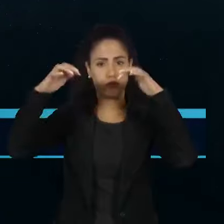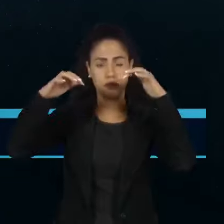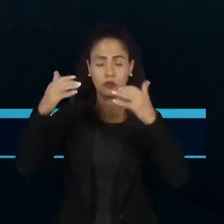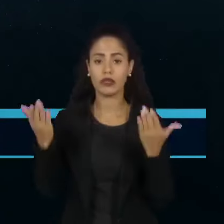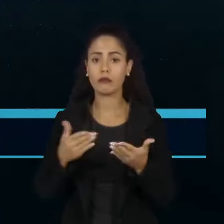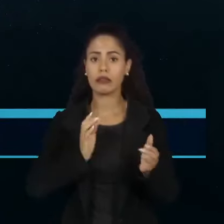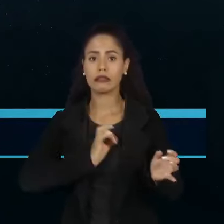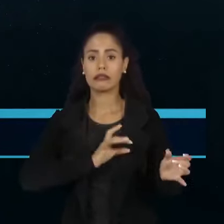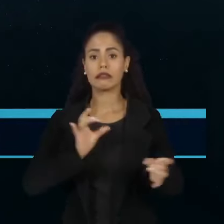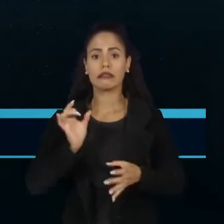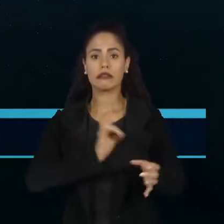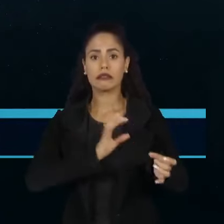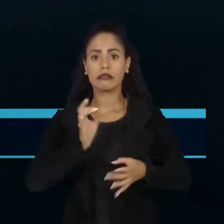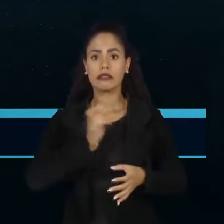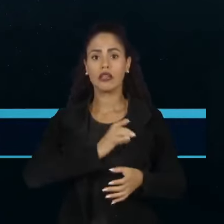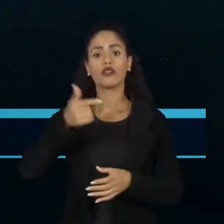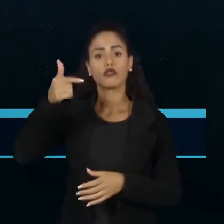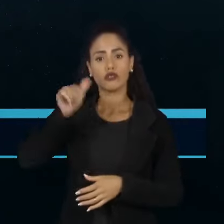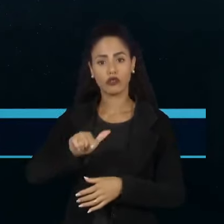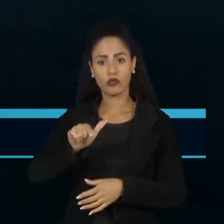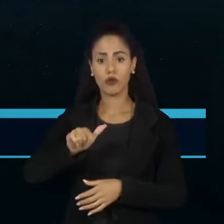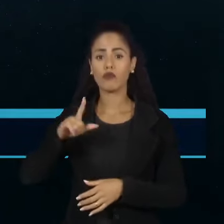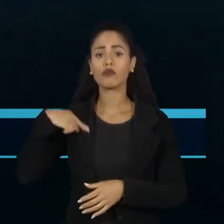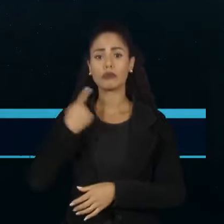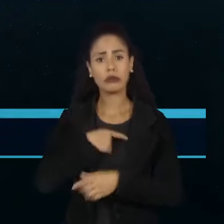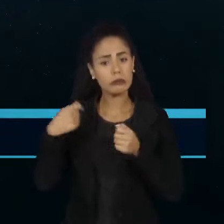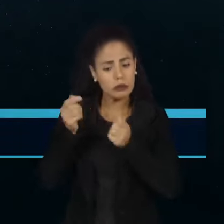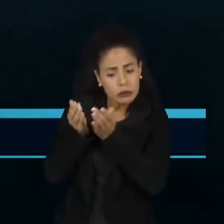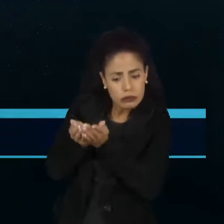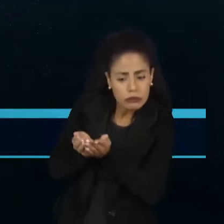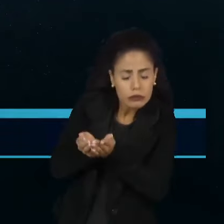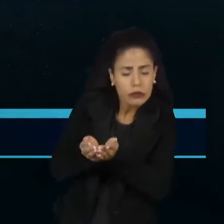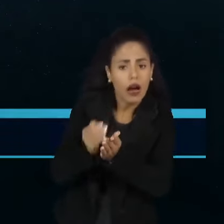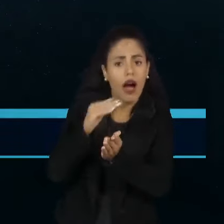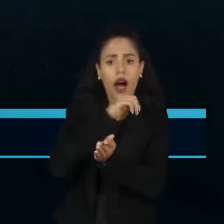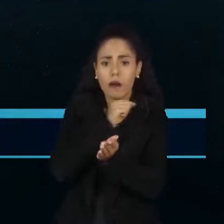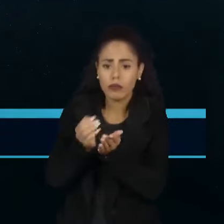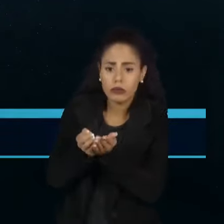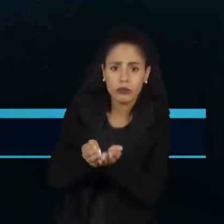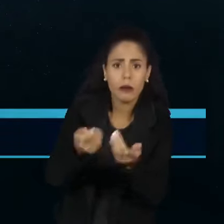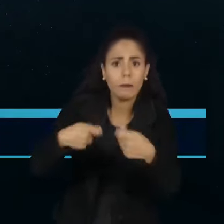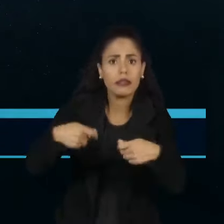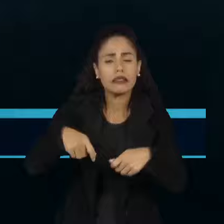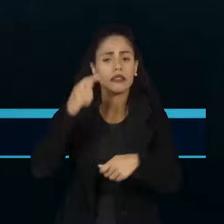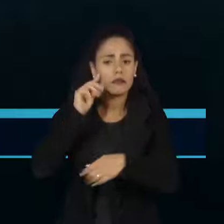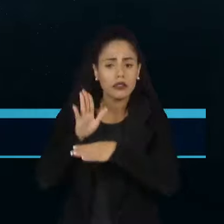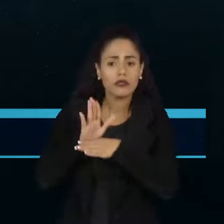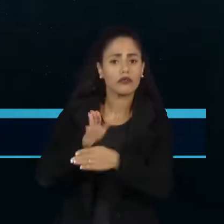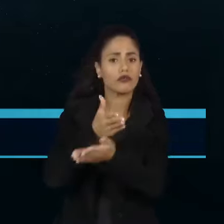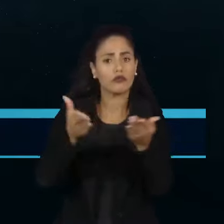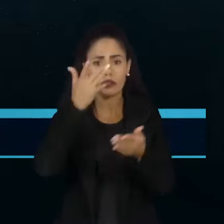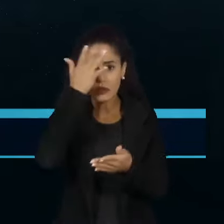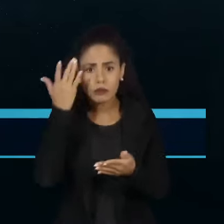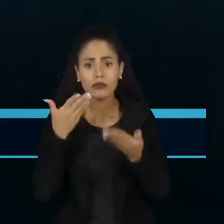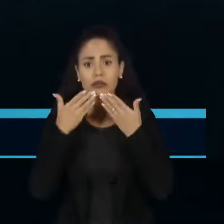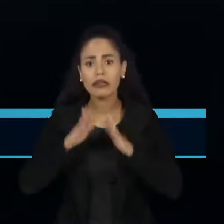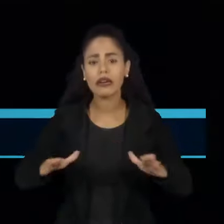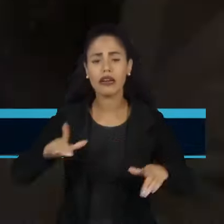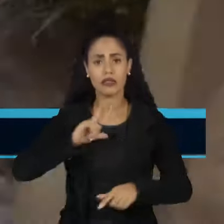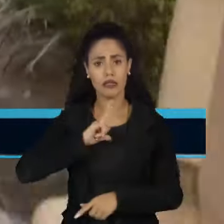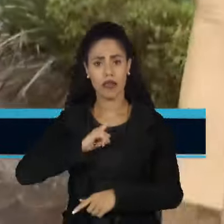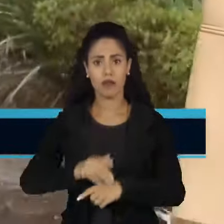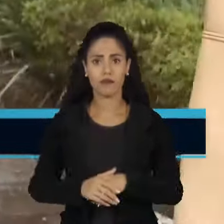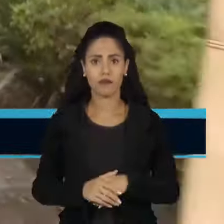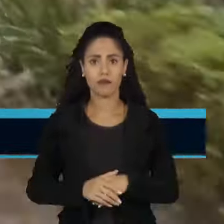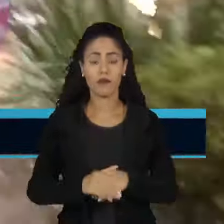O desespero reapareceu. Precisamos de um bote aí, quem tiver um bote. Um bote para ajudar, tem criança aqui no fundo do beco.